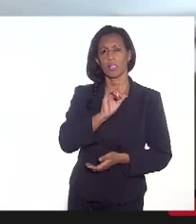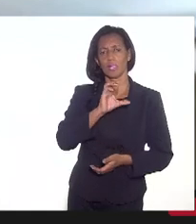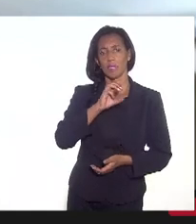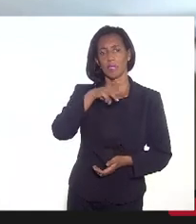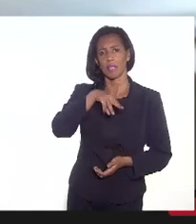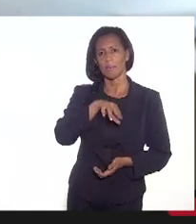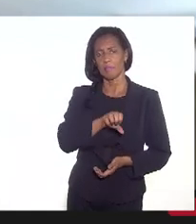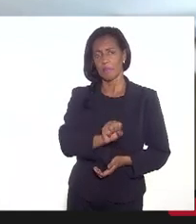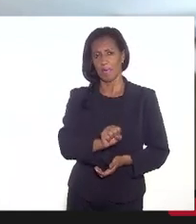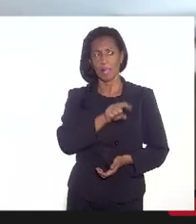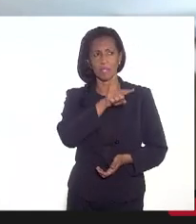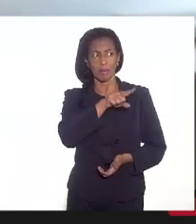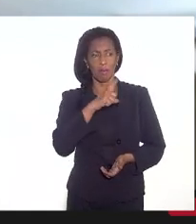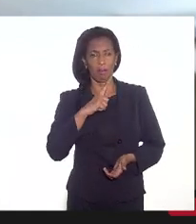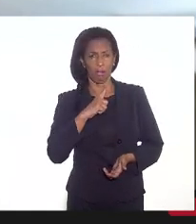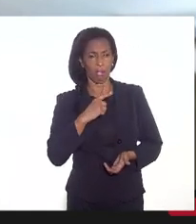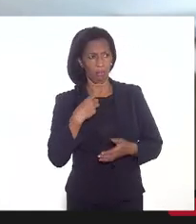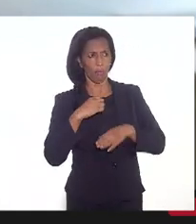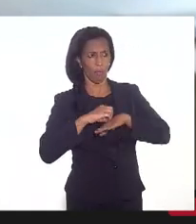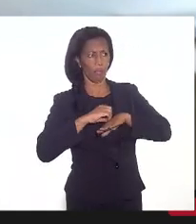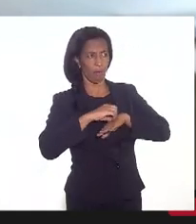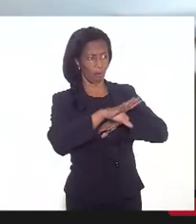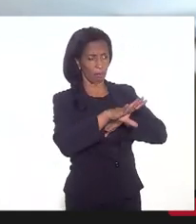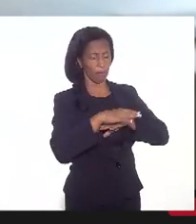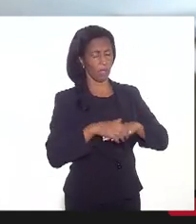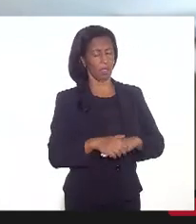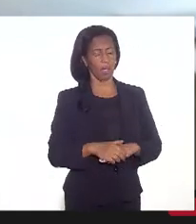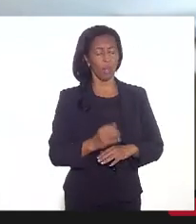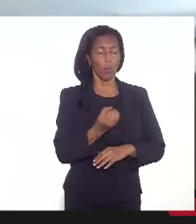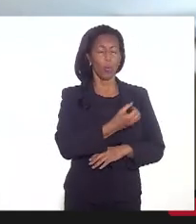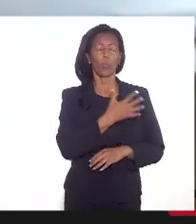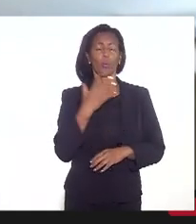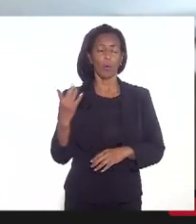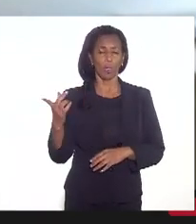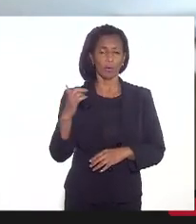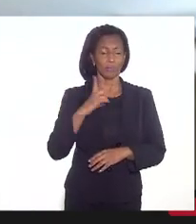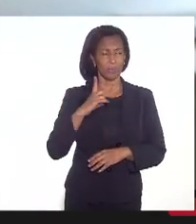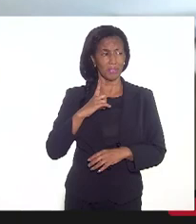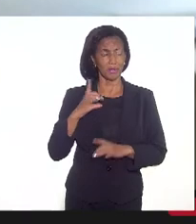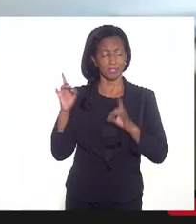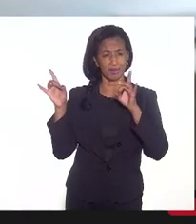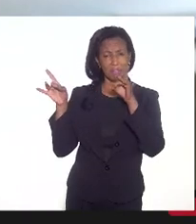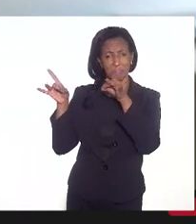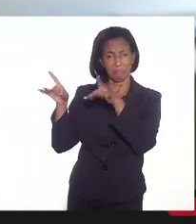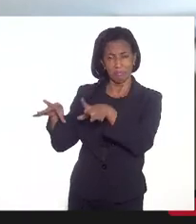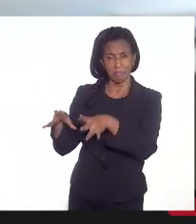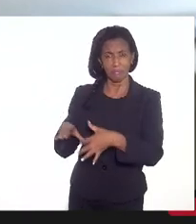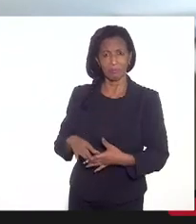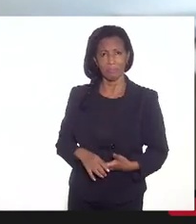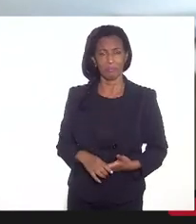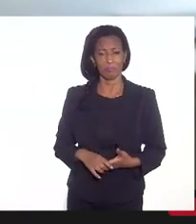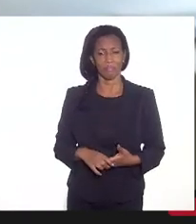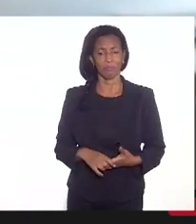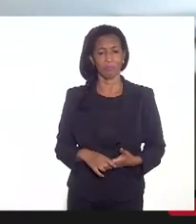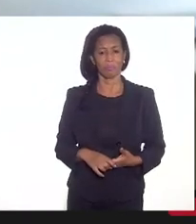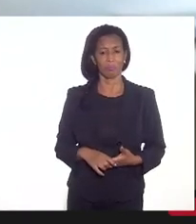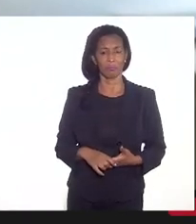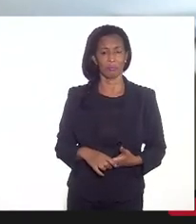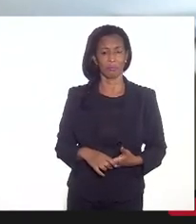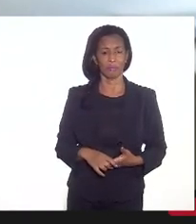para que o senhor tenha as mãos e vou lhe encaminhar, de quanto a gente está abrindo mão para a frente